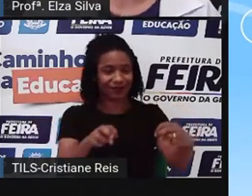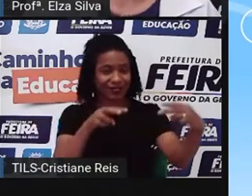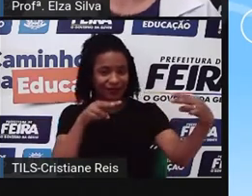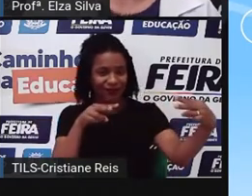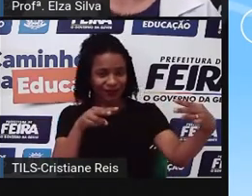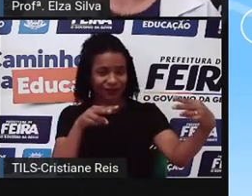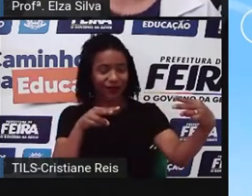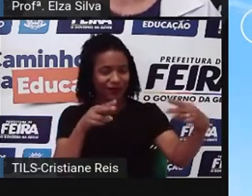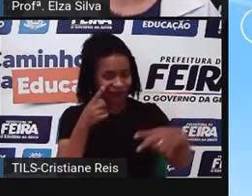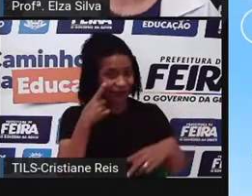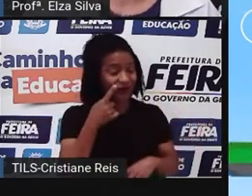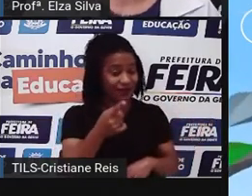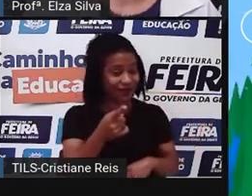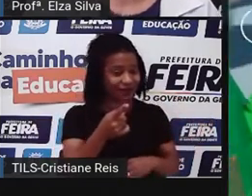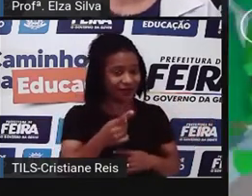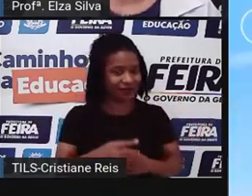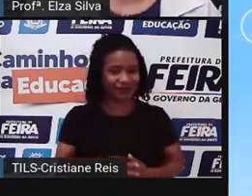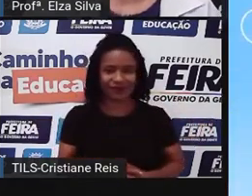Então, se eu não...